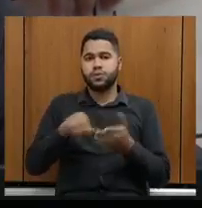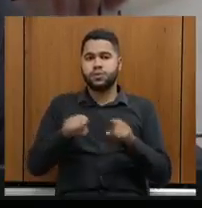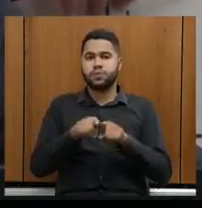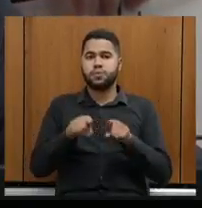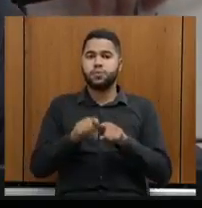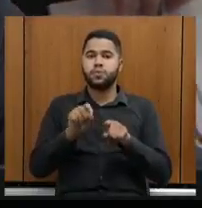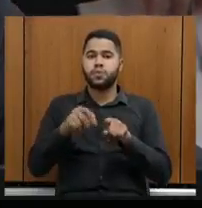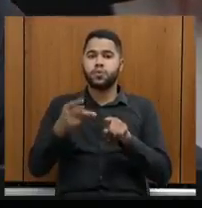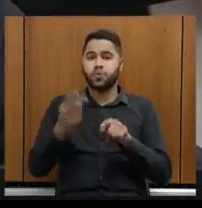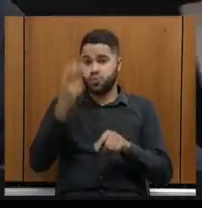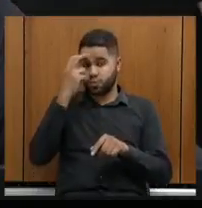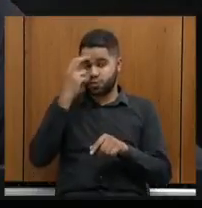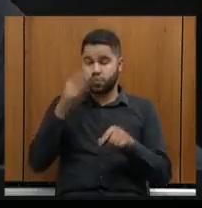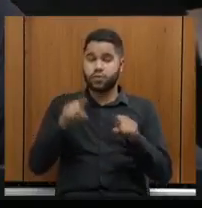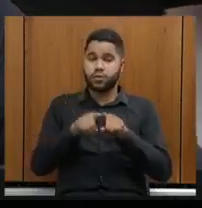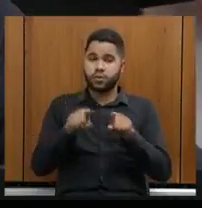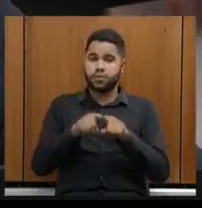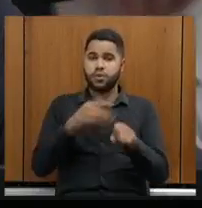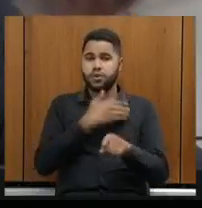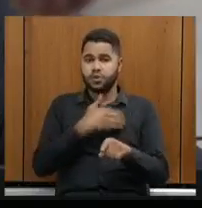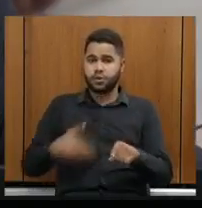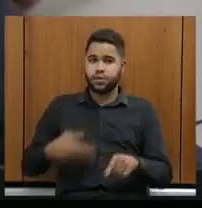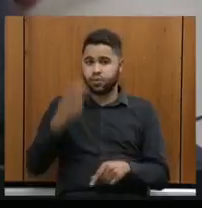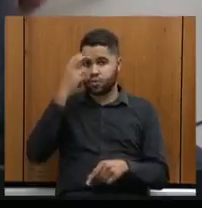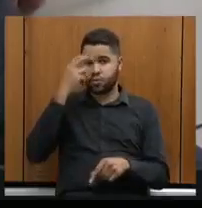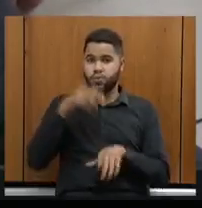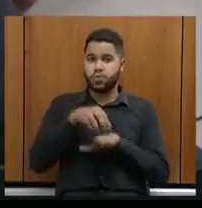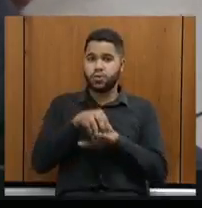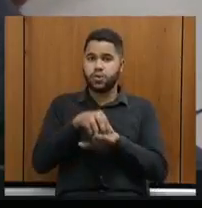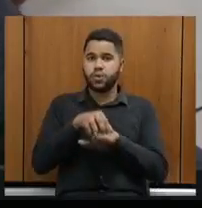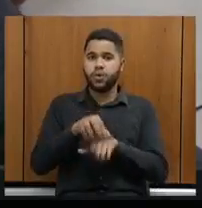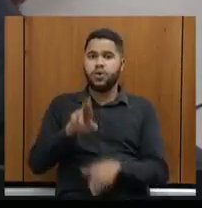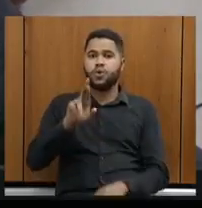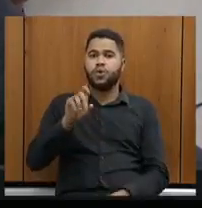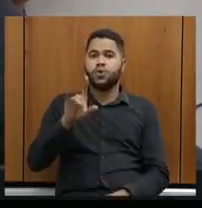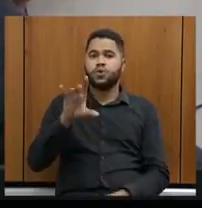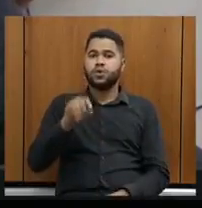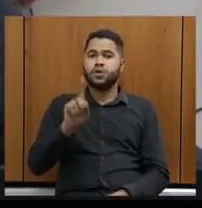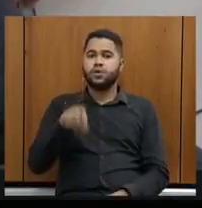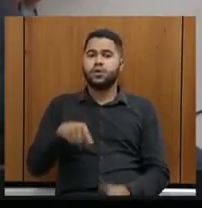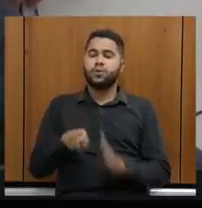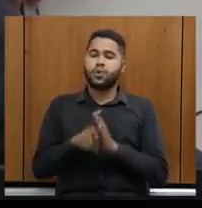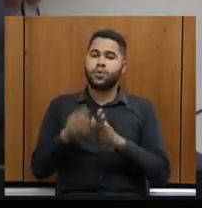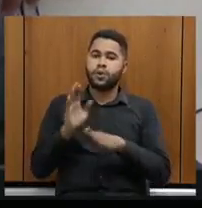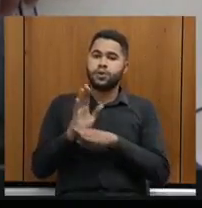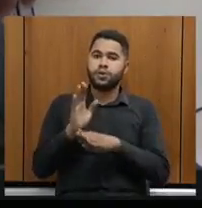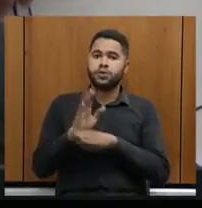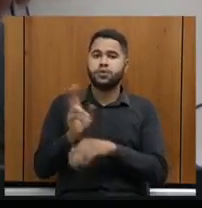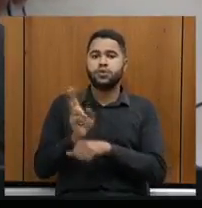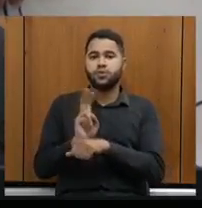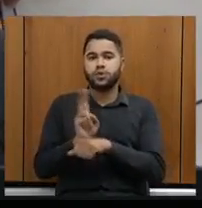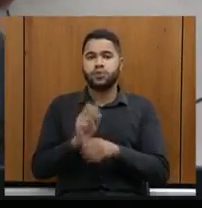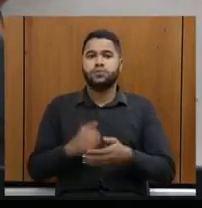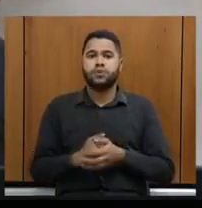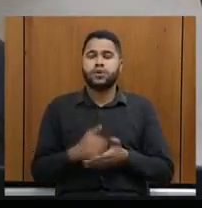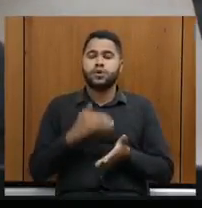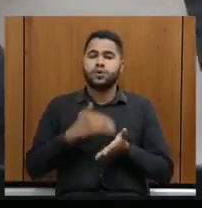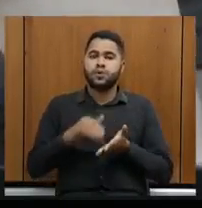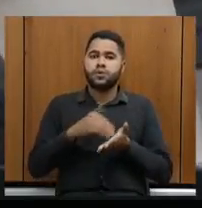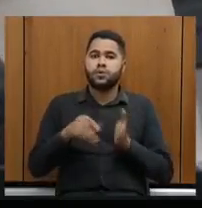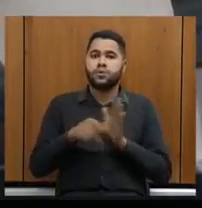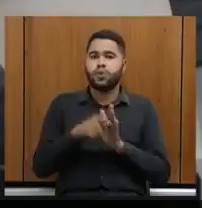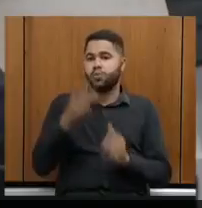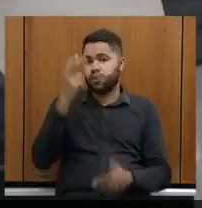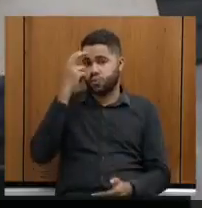Subsecretaria de Cultura e Secretaria do Estado de Cultura e Turismo, Rodrigo Câmara, assessor-chefe da Comunicação Social, secretaria de Estado de